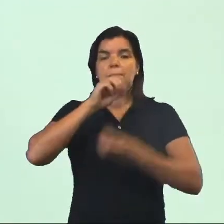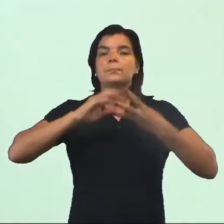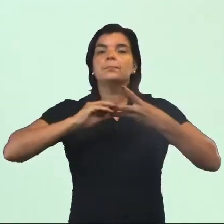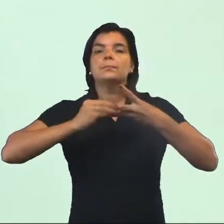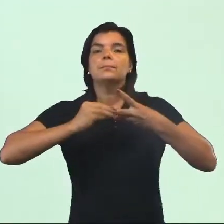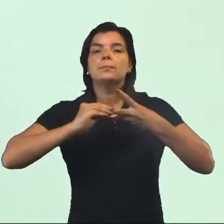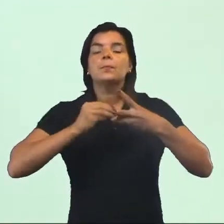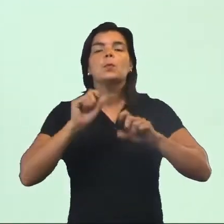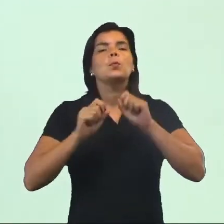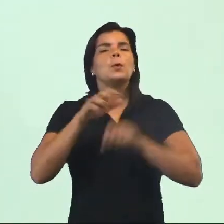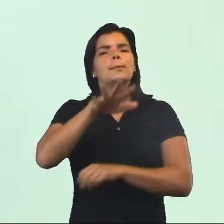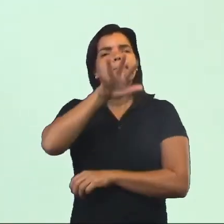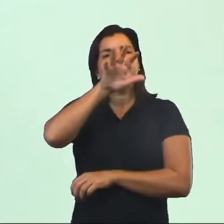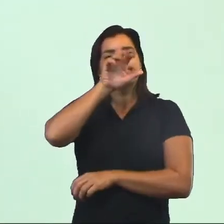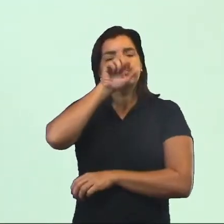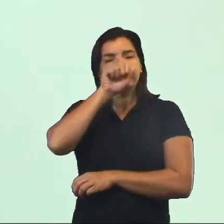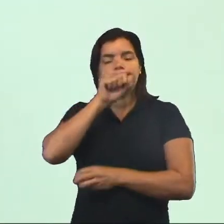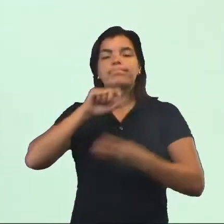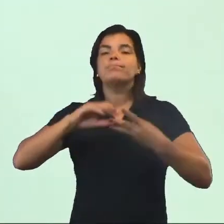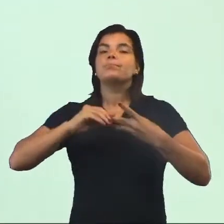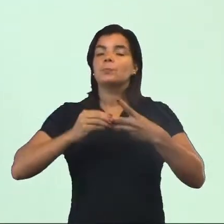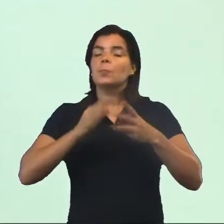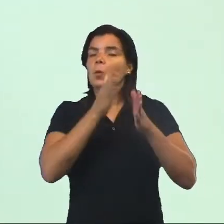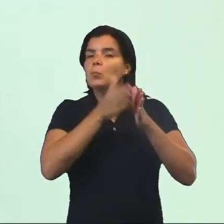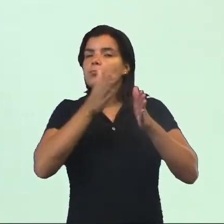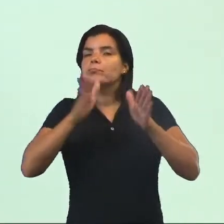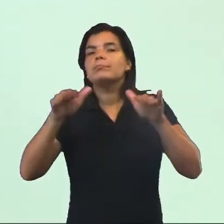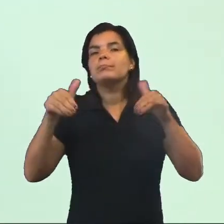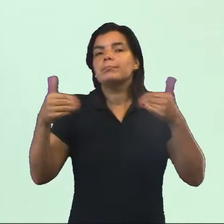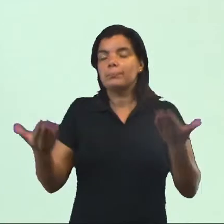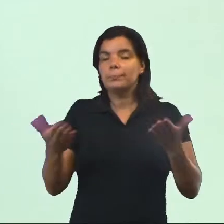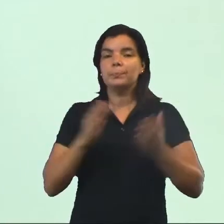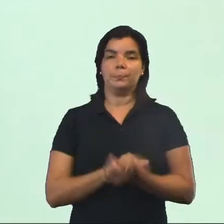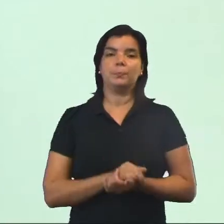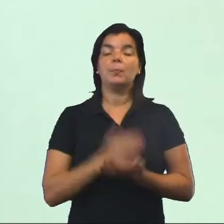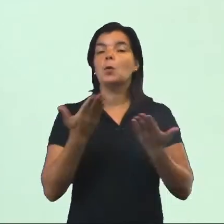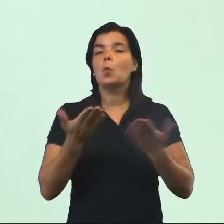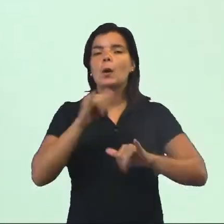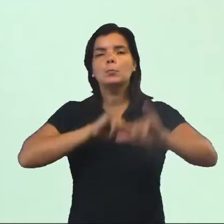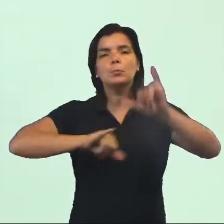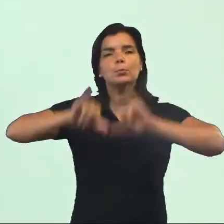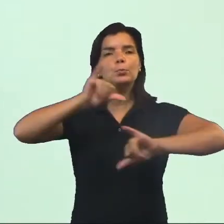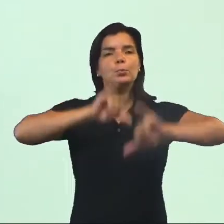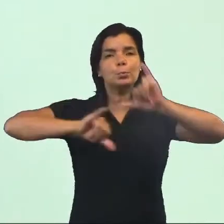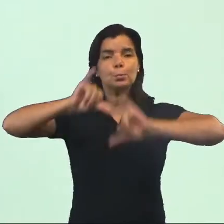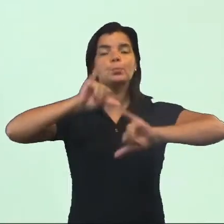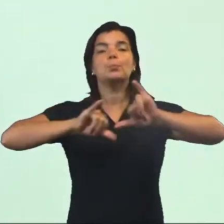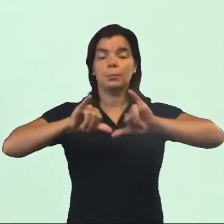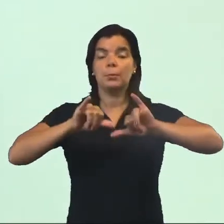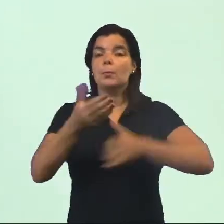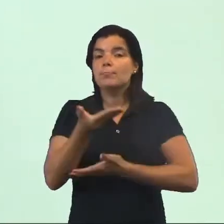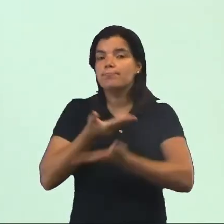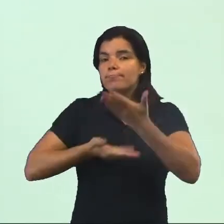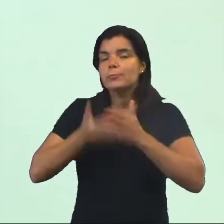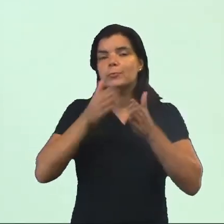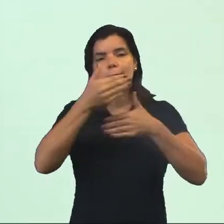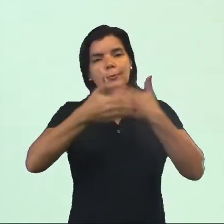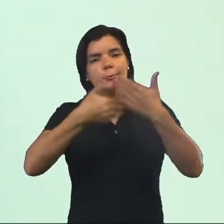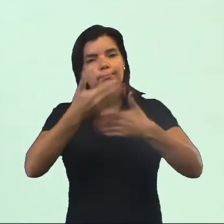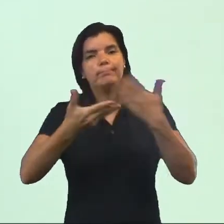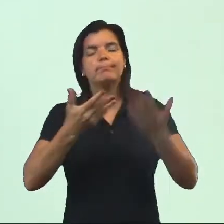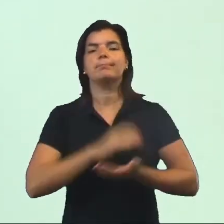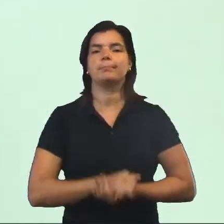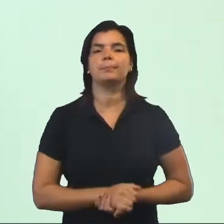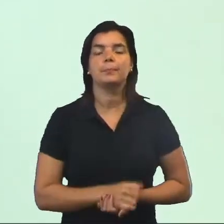o que é a respiração celular, quais são as suas etapas e quais são as reações químicas envolvidas nesse processo.